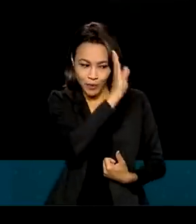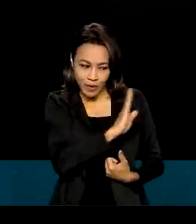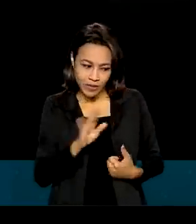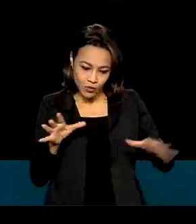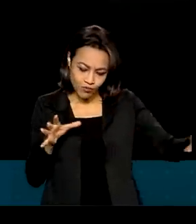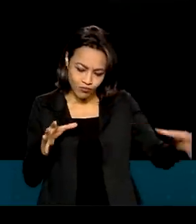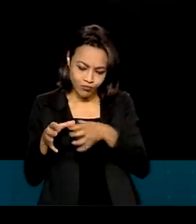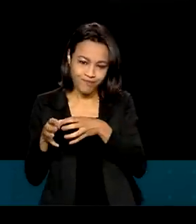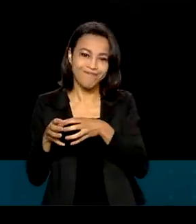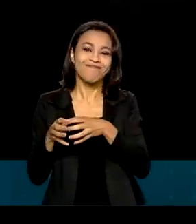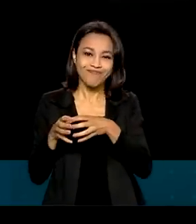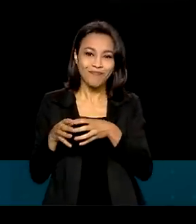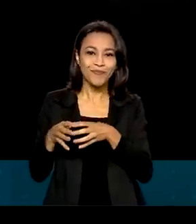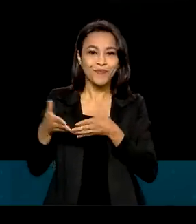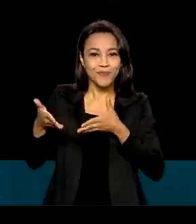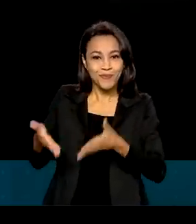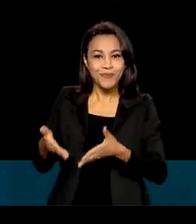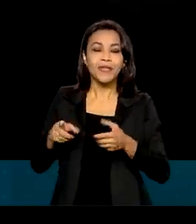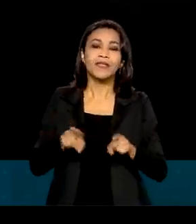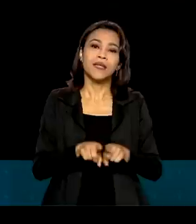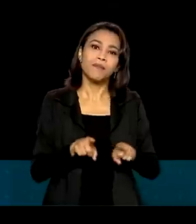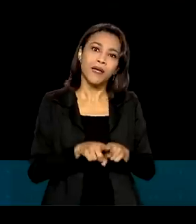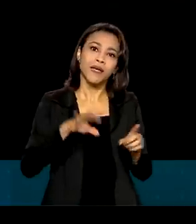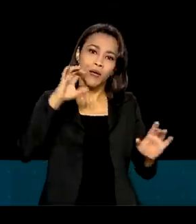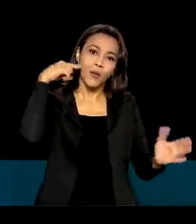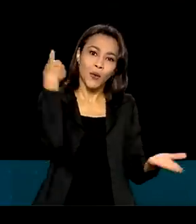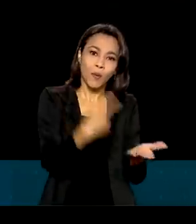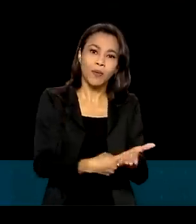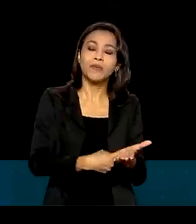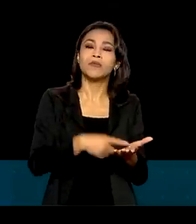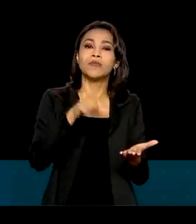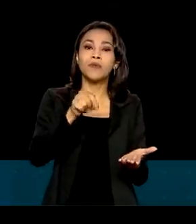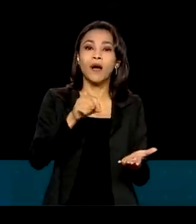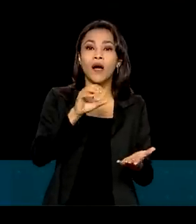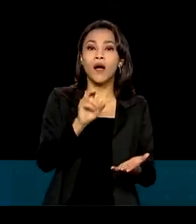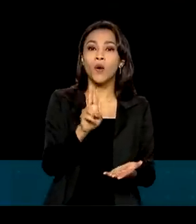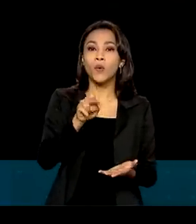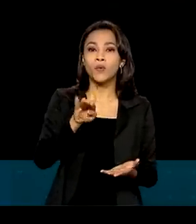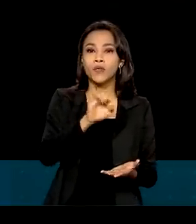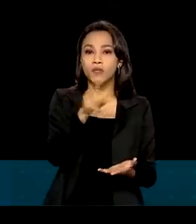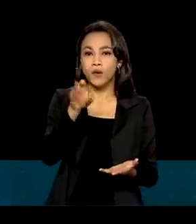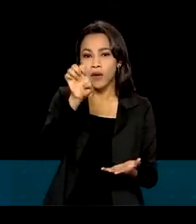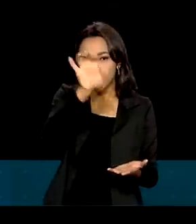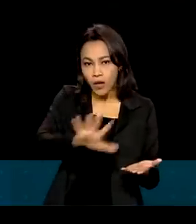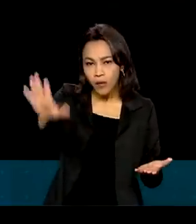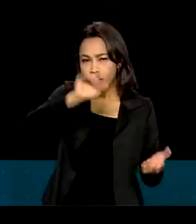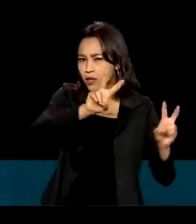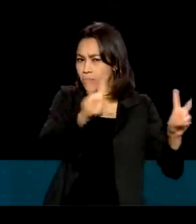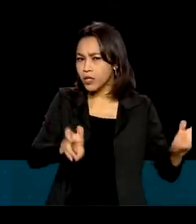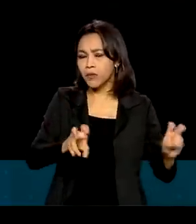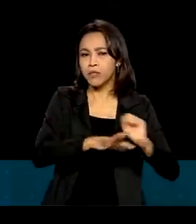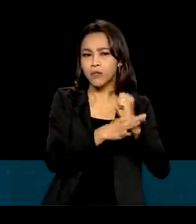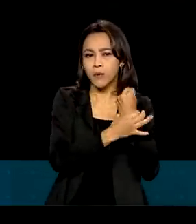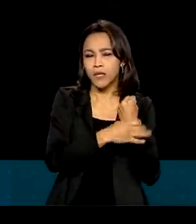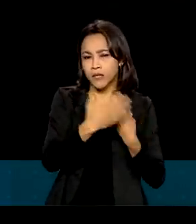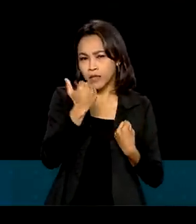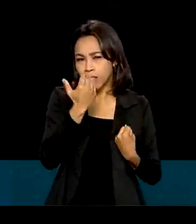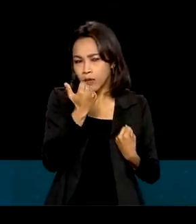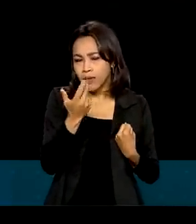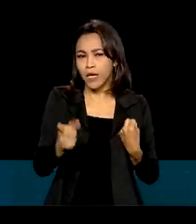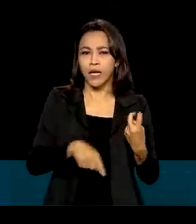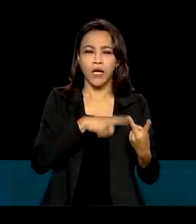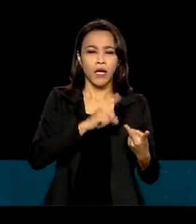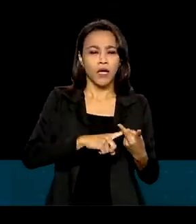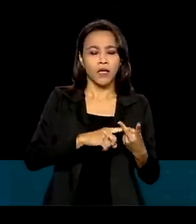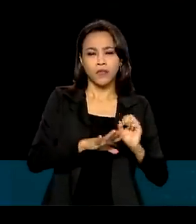Mercosul-União Europeia, porque tanto do ponto de vista de alimentação, segurança alimentar, quanto do ponto de vista de segurança